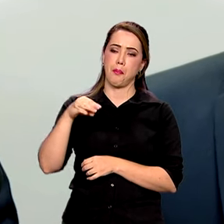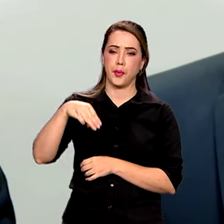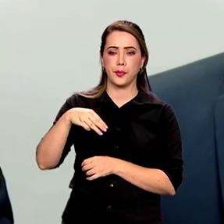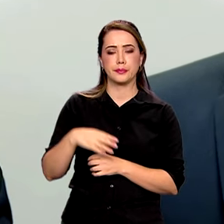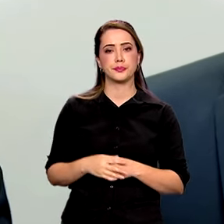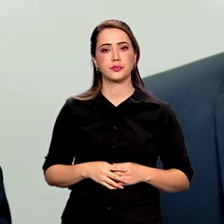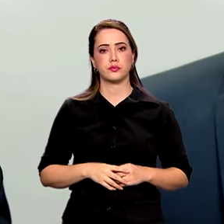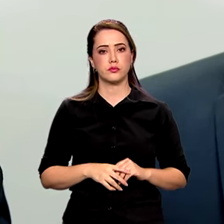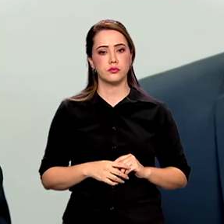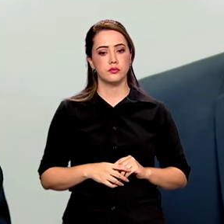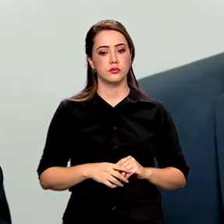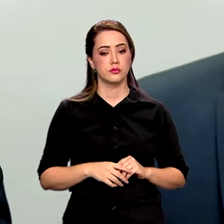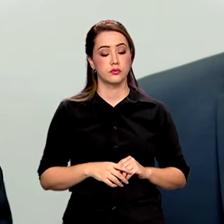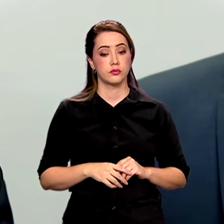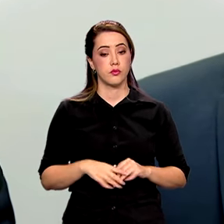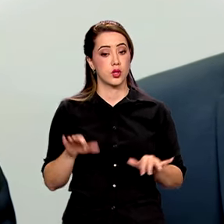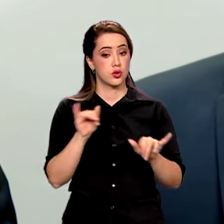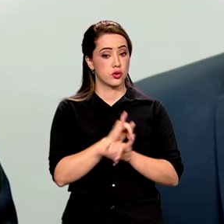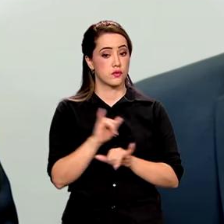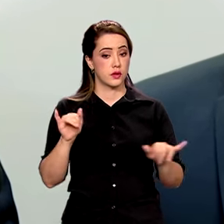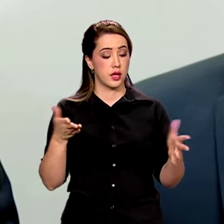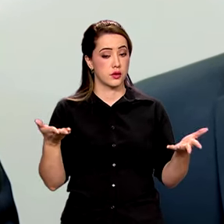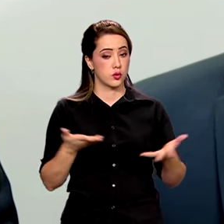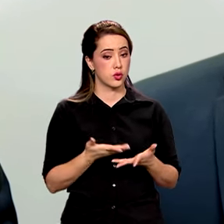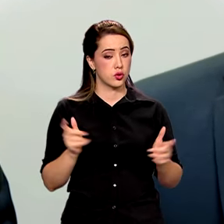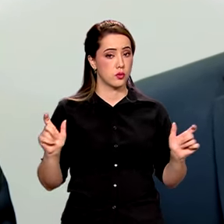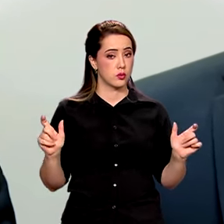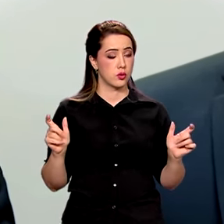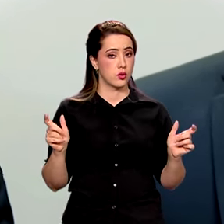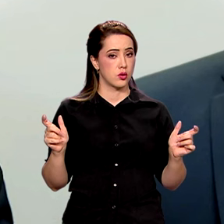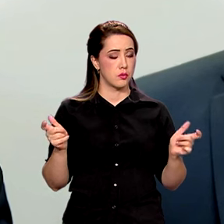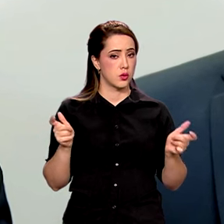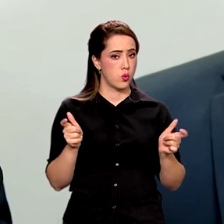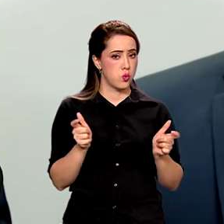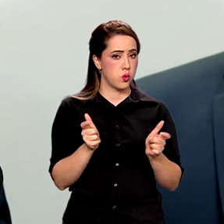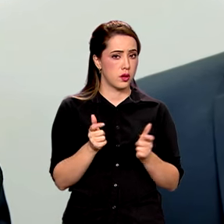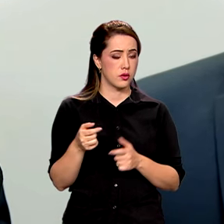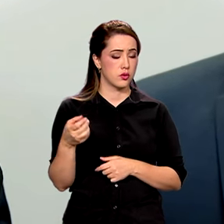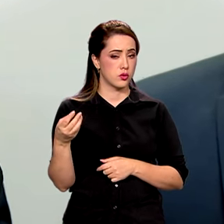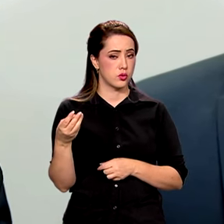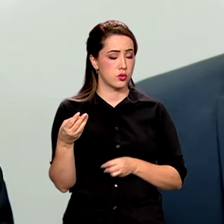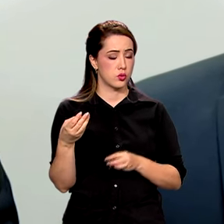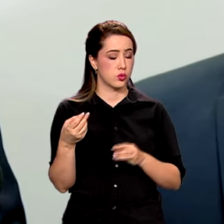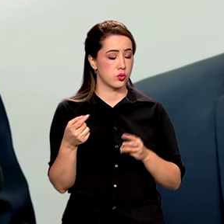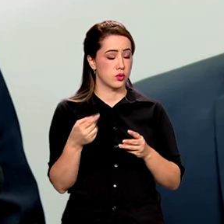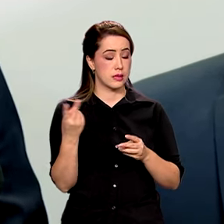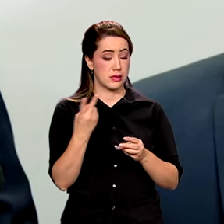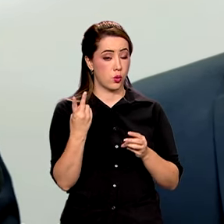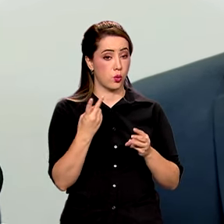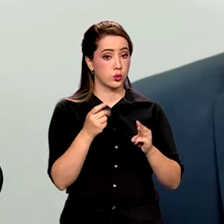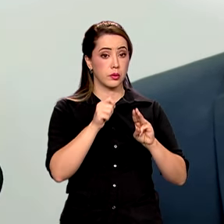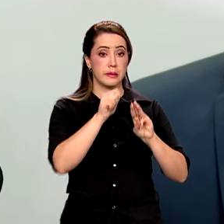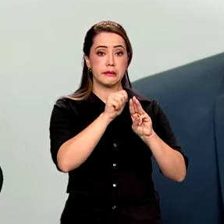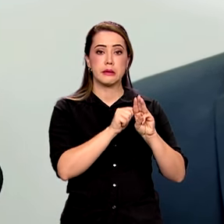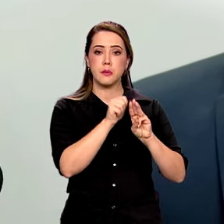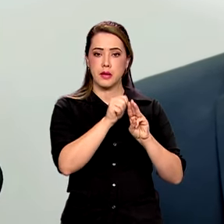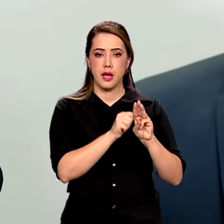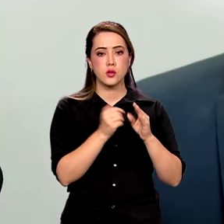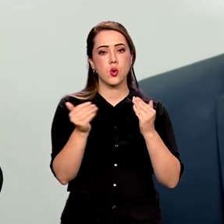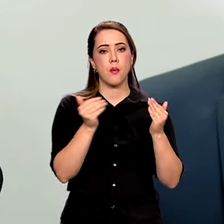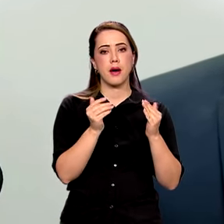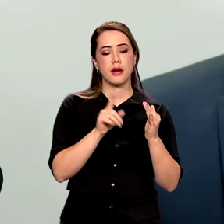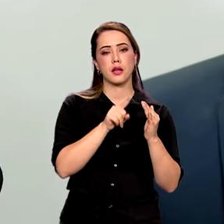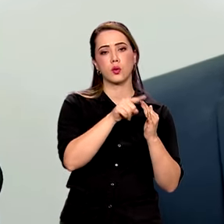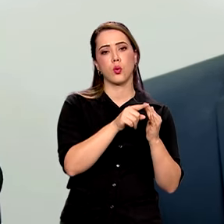sobre isso, sobre os indicadores que foram divulgados hoje sobre a desaceleração no segundo trimestre, queria que o senhor comparasse com alta que tivemos no primeiro e se é